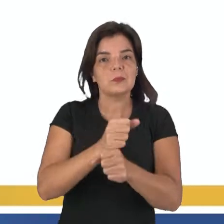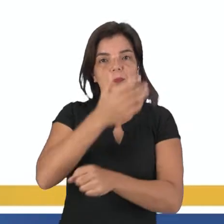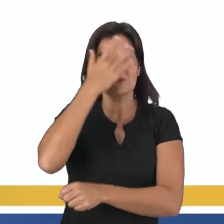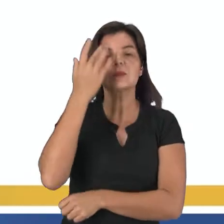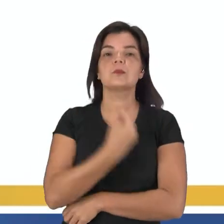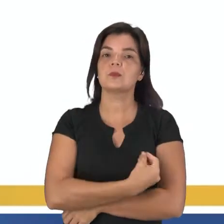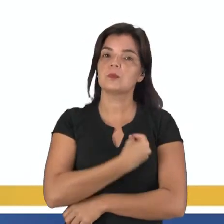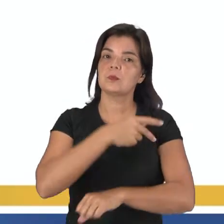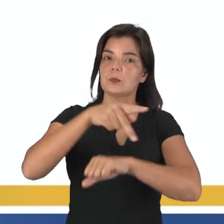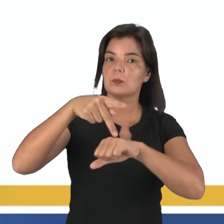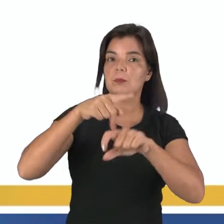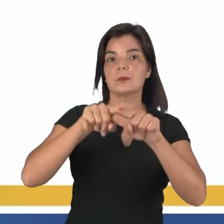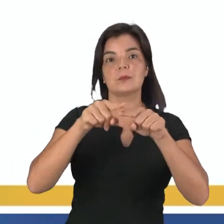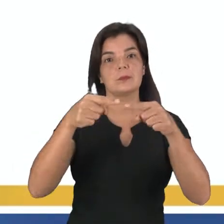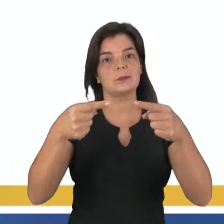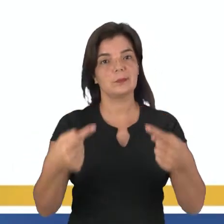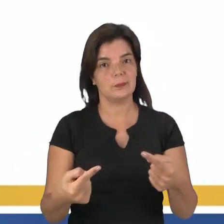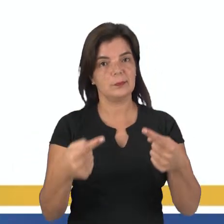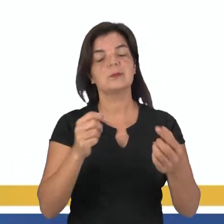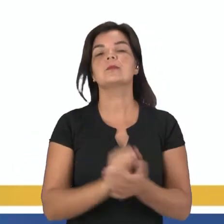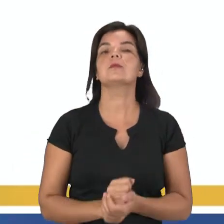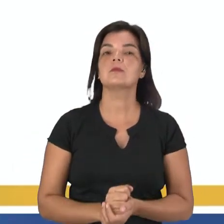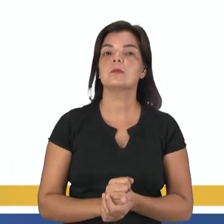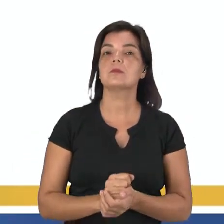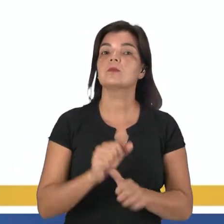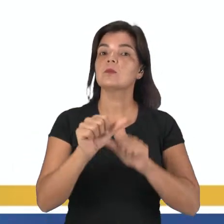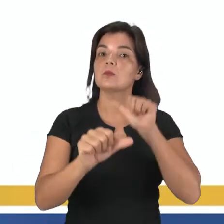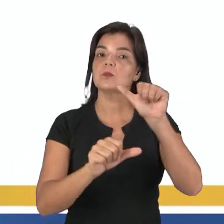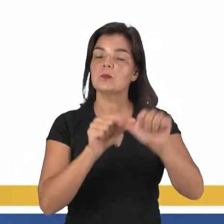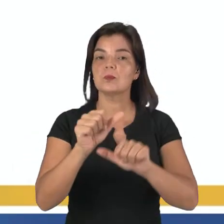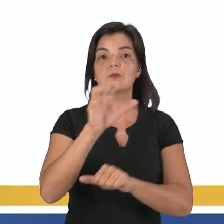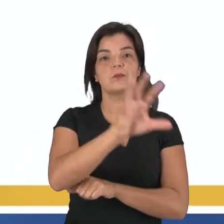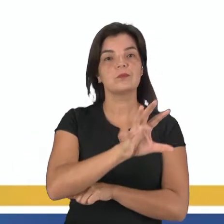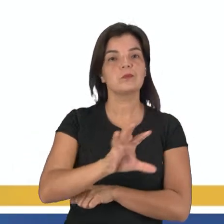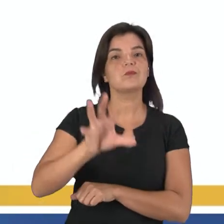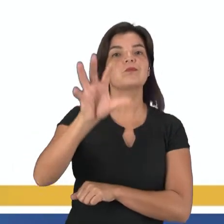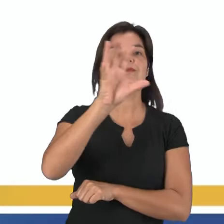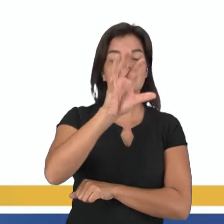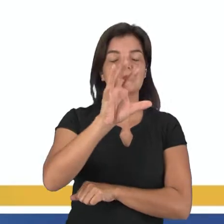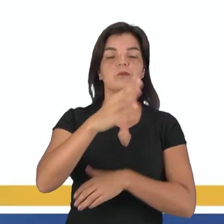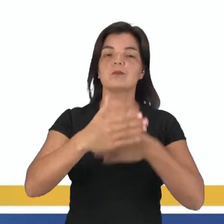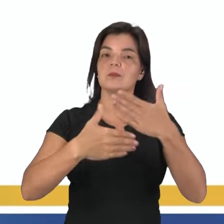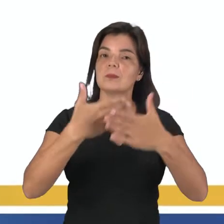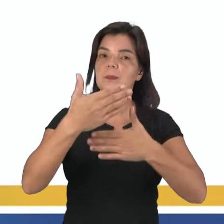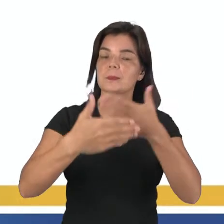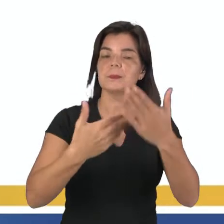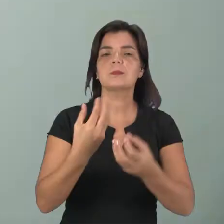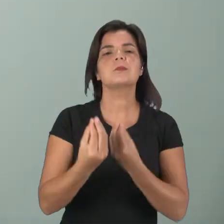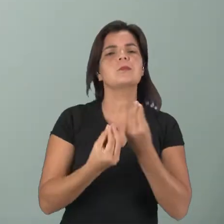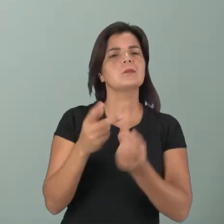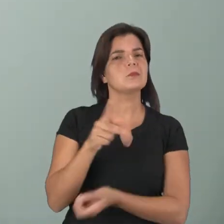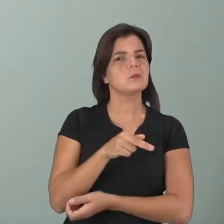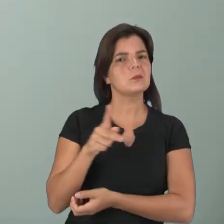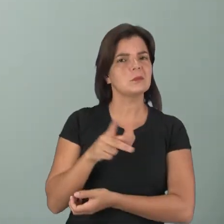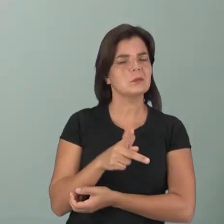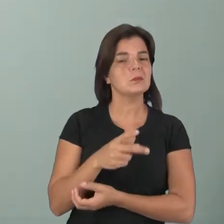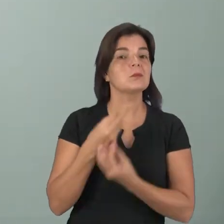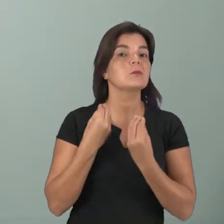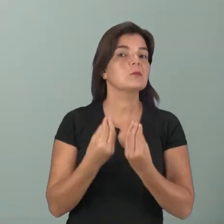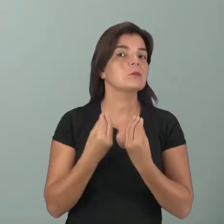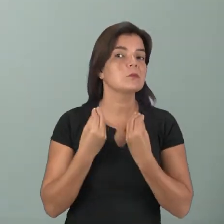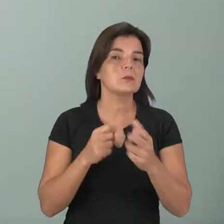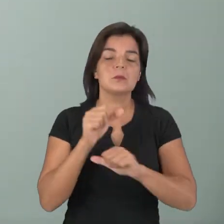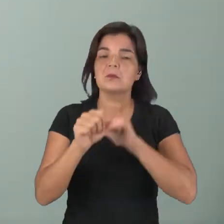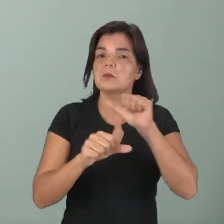habitantes de um país, porém, altera as regiões envolvidas nesse processo. Como assim, professor? Como é que